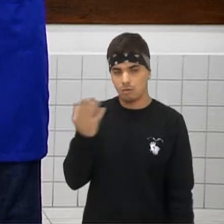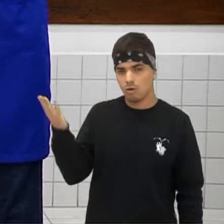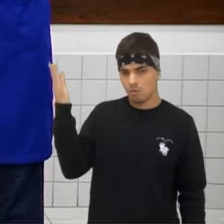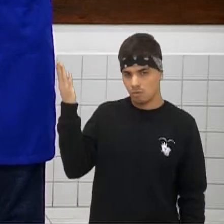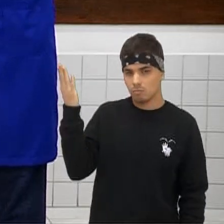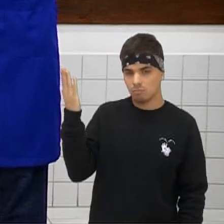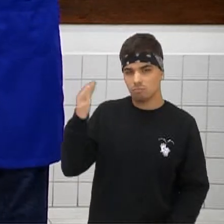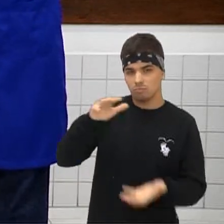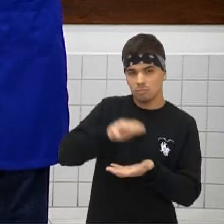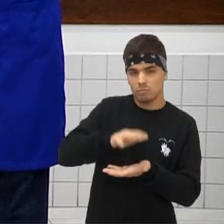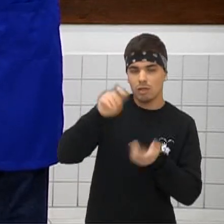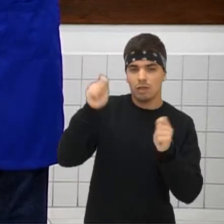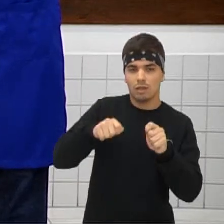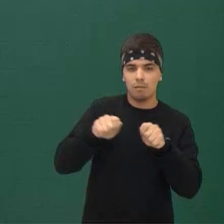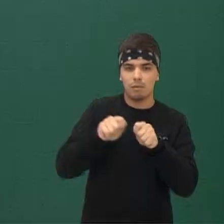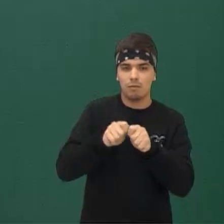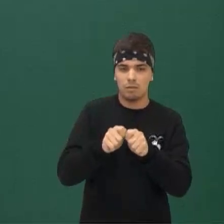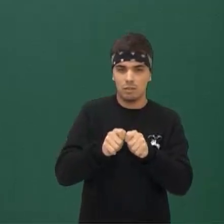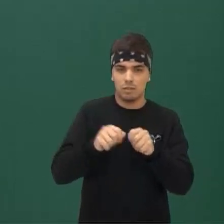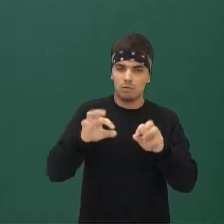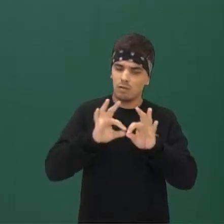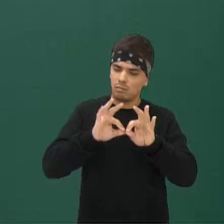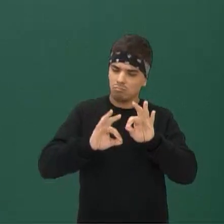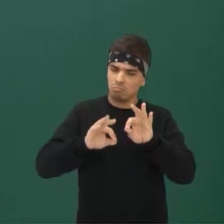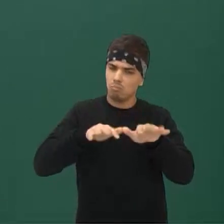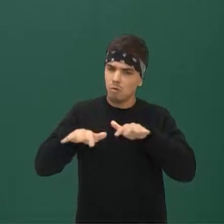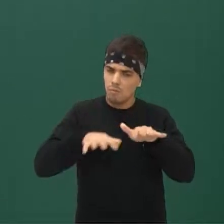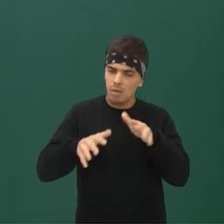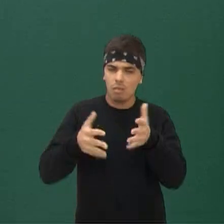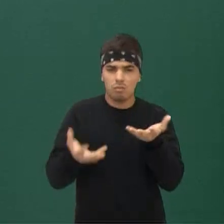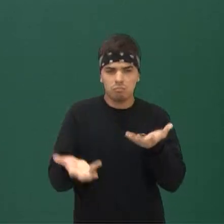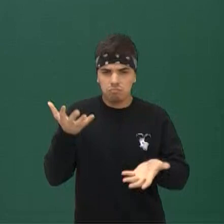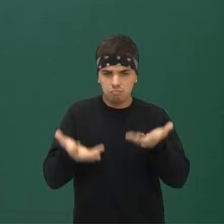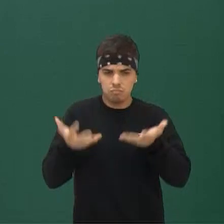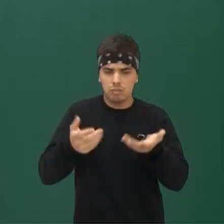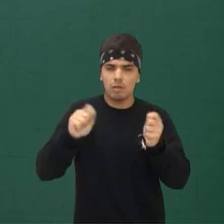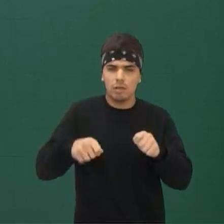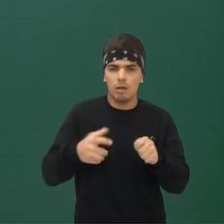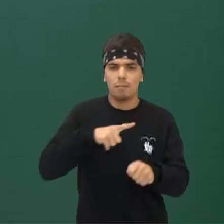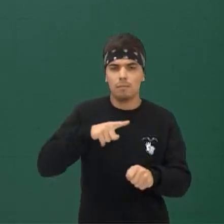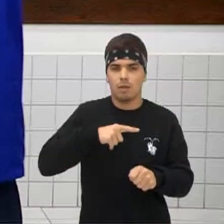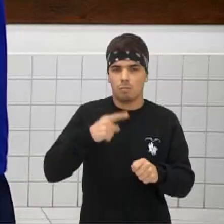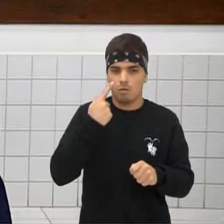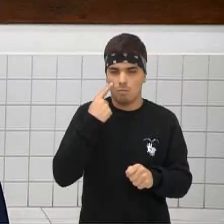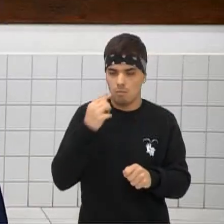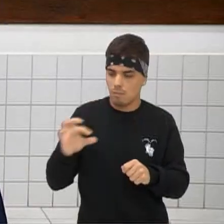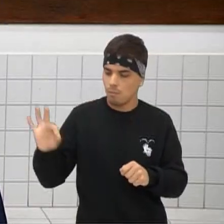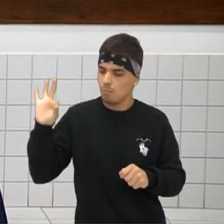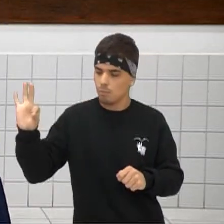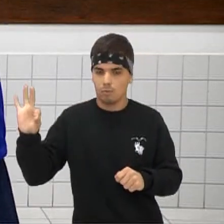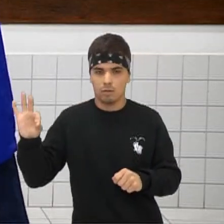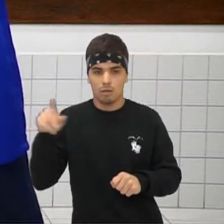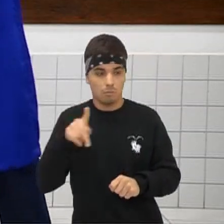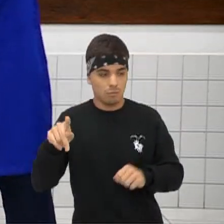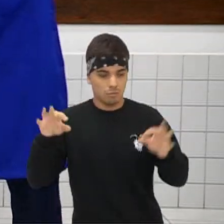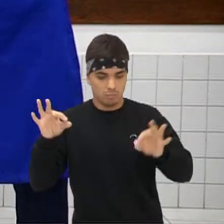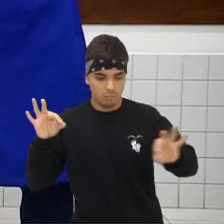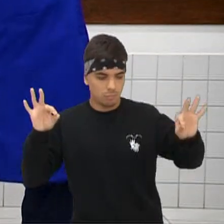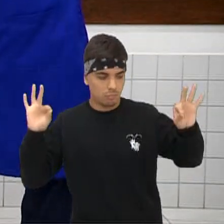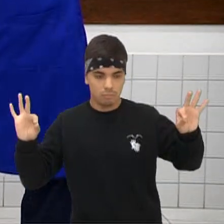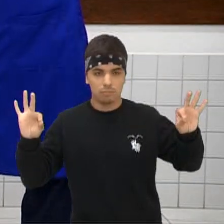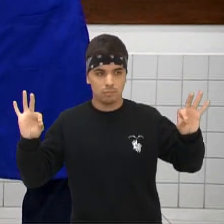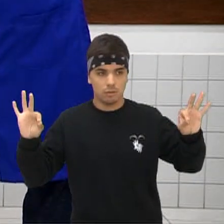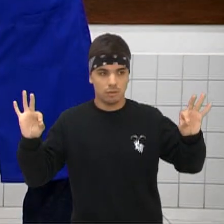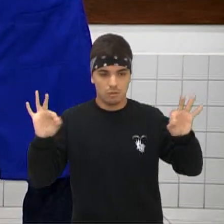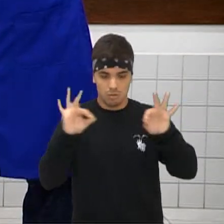Então você consegue fazer determinadas deformações E mesmo assim, por mais que eu pegue numa ponta, o professor Gustavo, segure na outra A gente